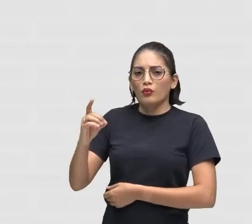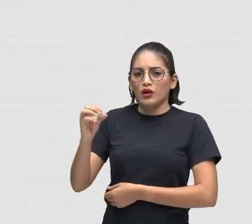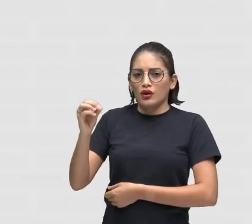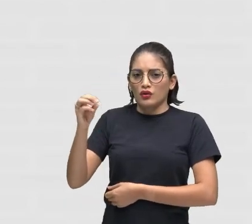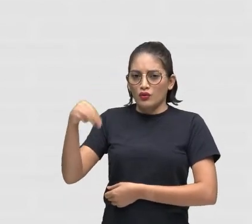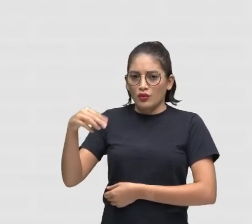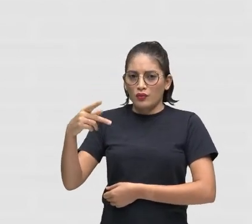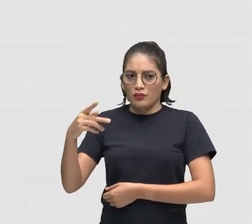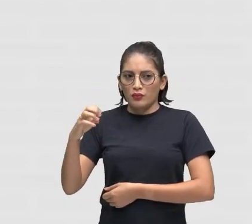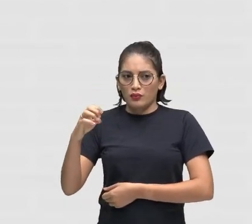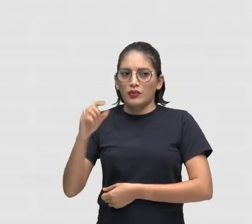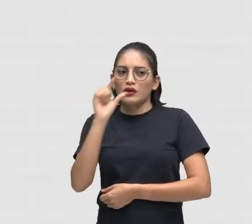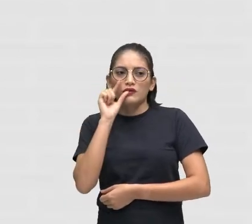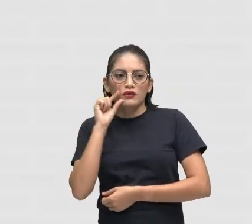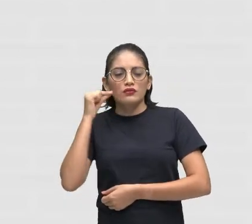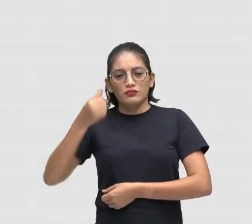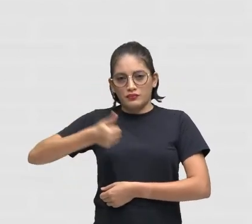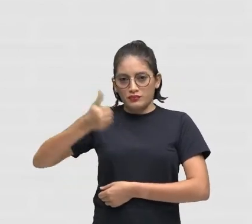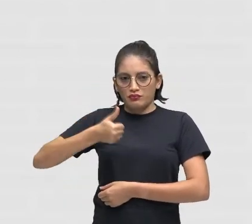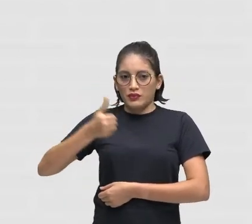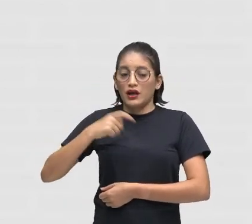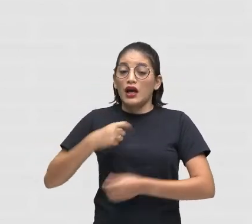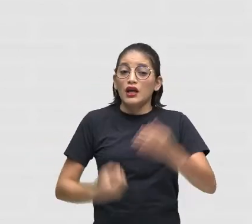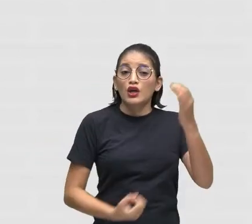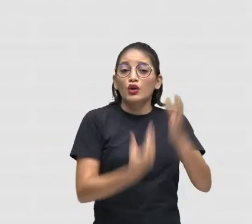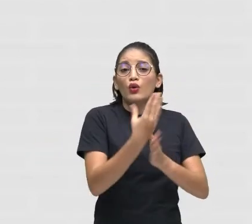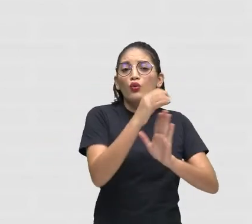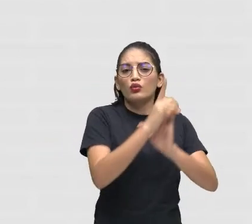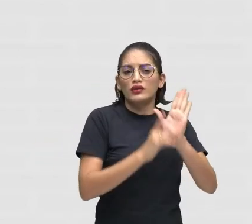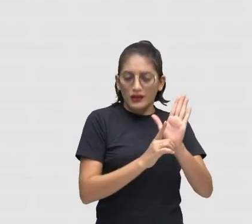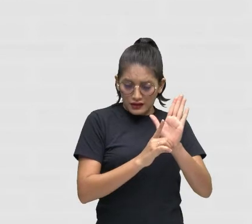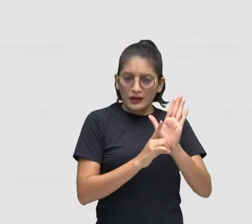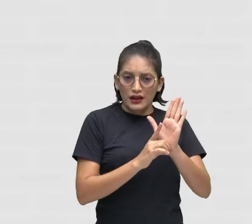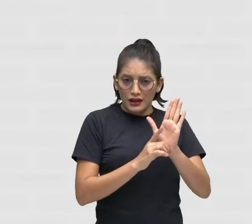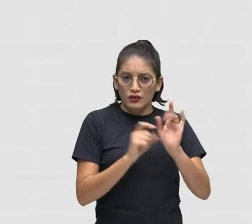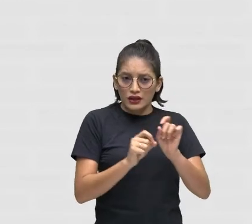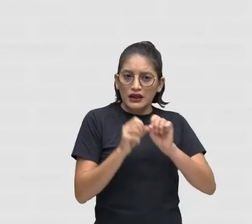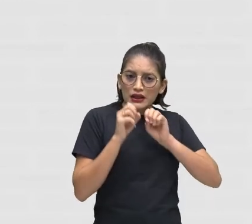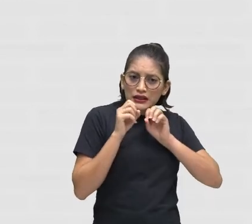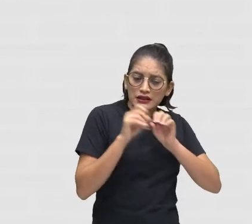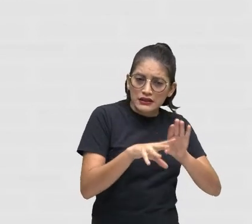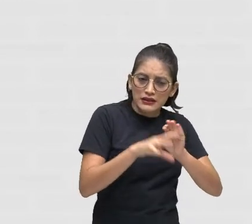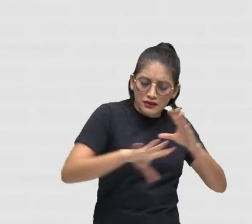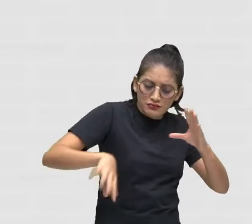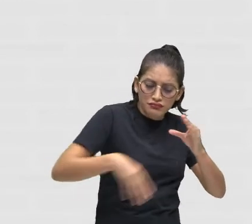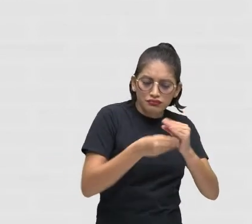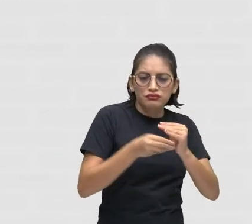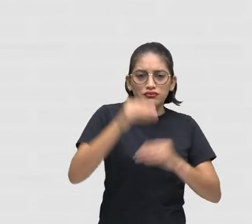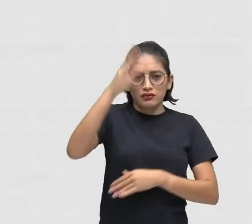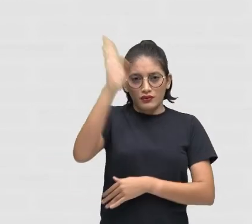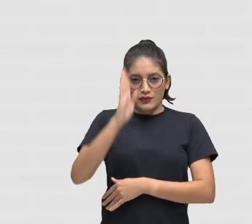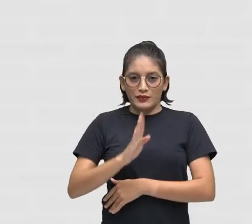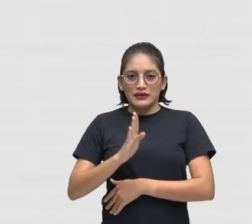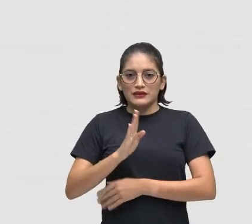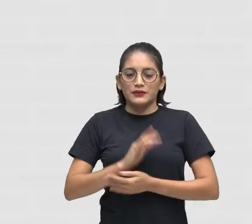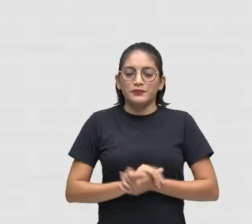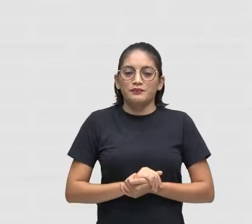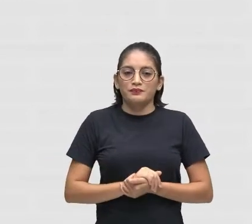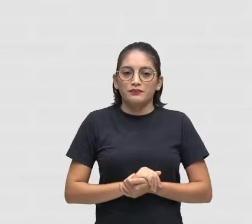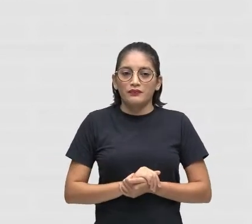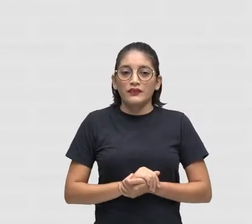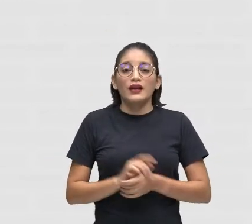I Tem instituído um decreto Que criou o ensino elementar no Brasil Com a